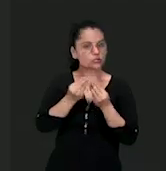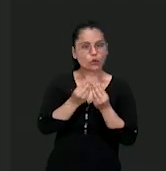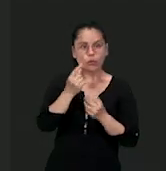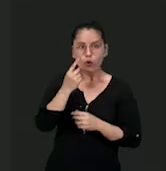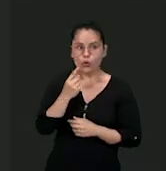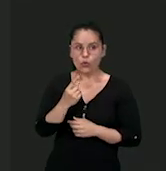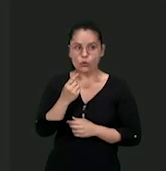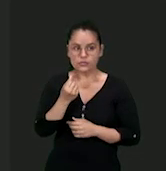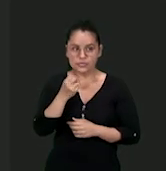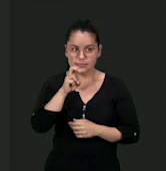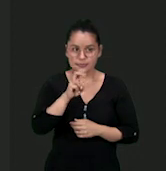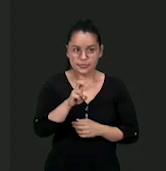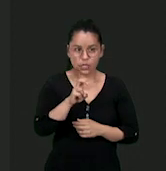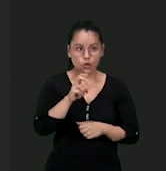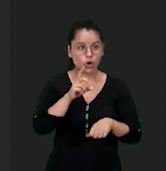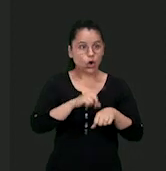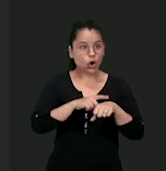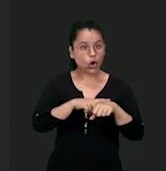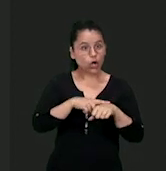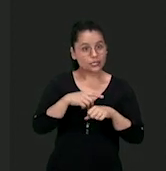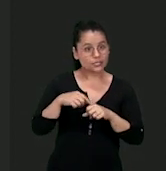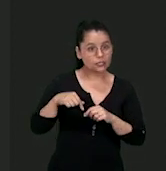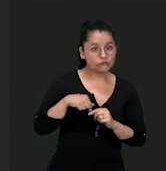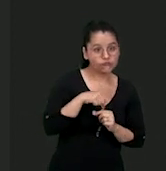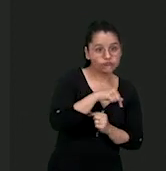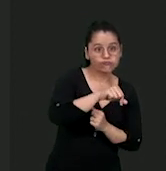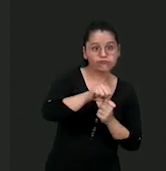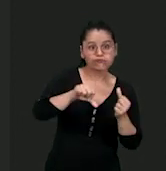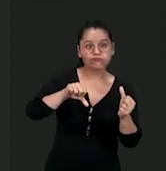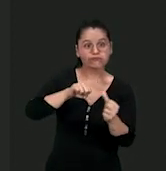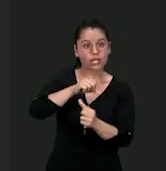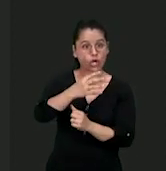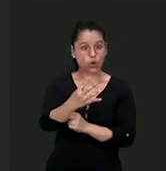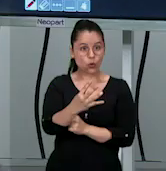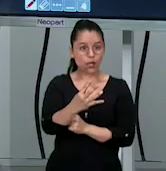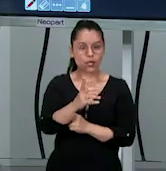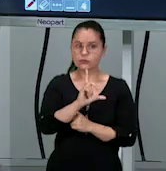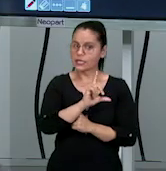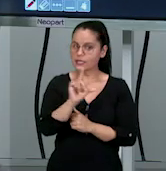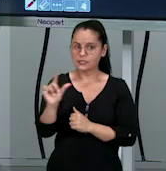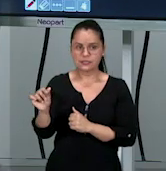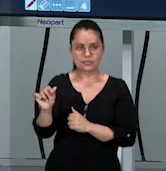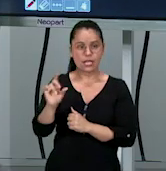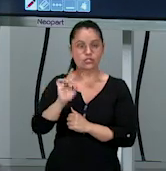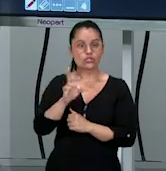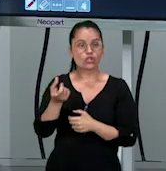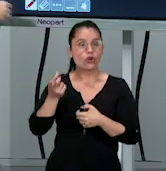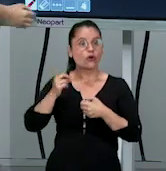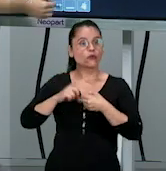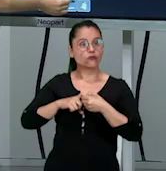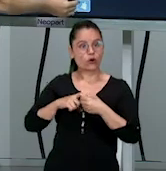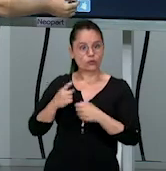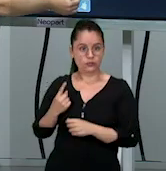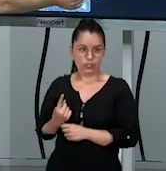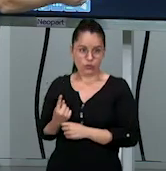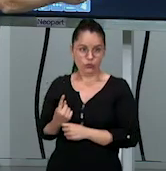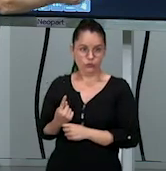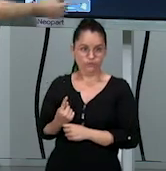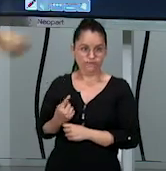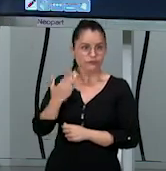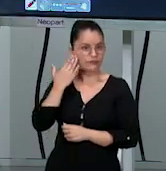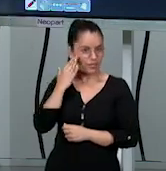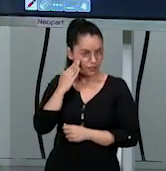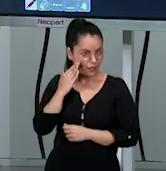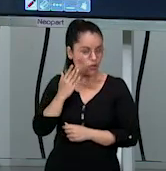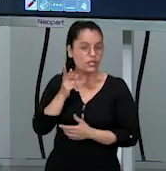e 5. Quando a hora dele vir pra posição 4, ele sai da quadra e retorna de novo sempre na 1. Ou seja,